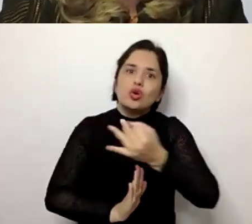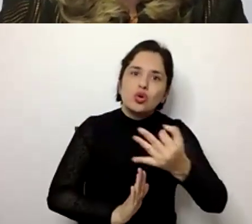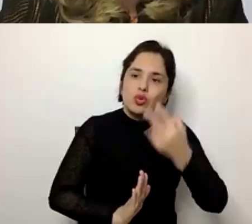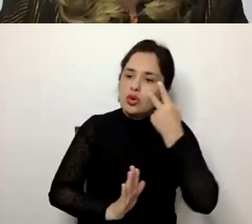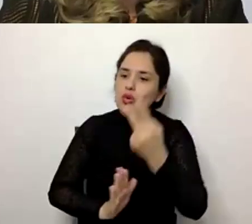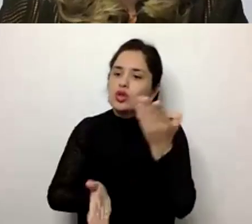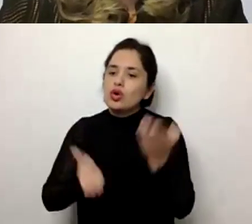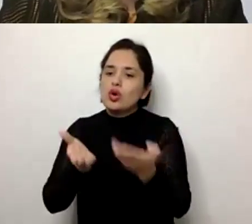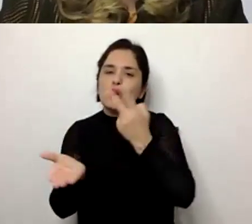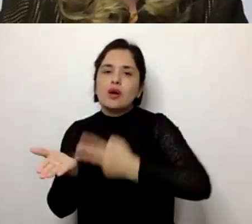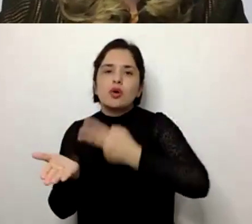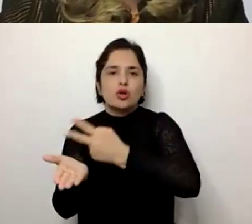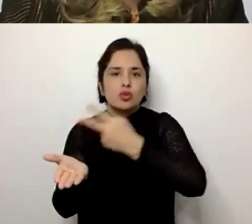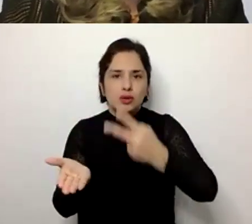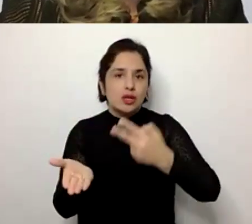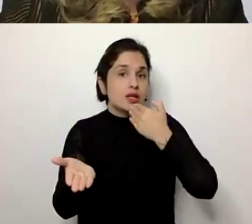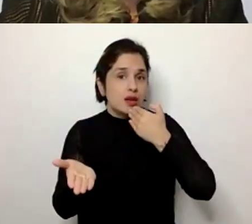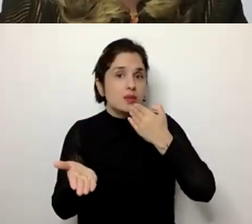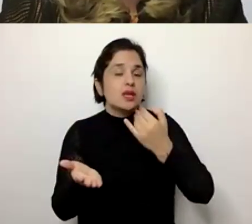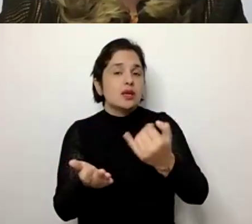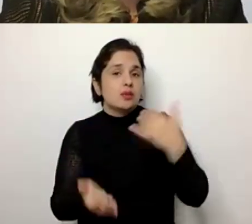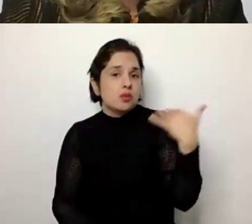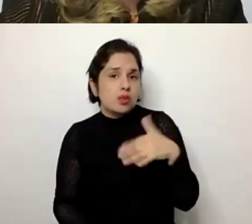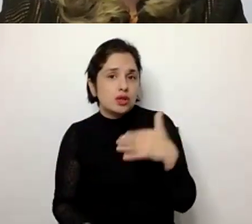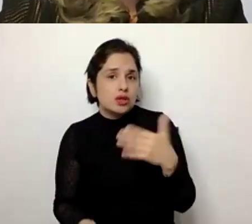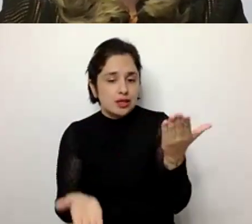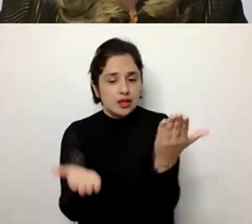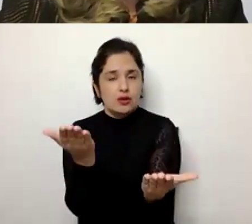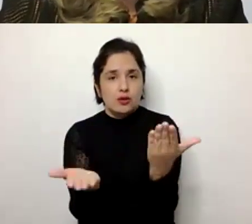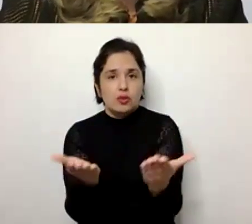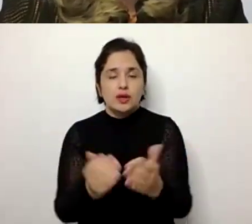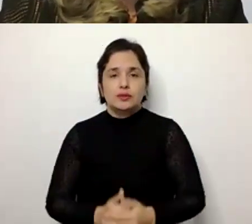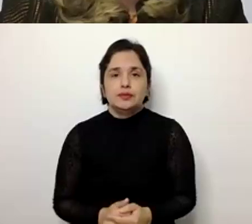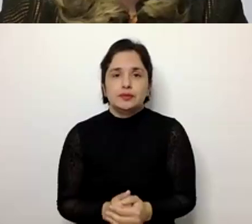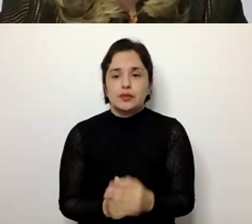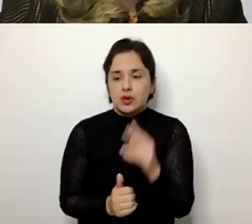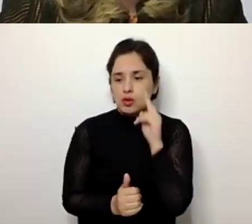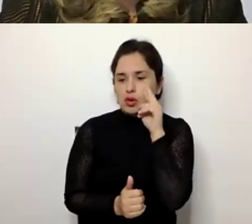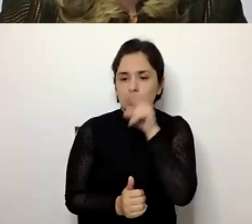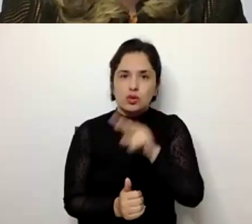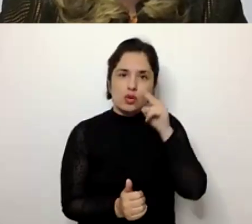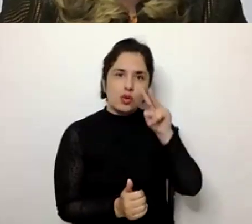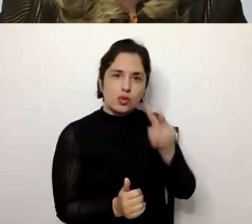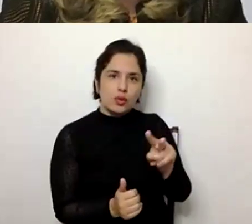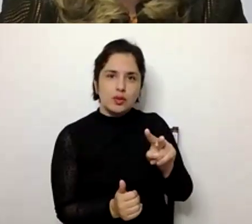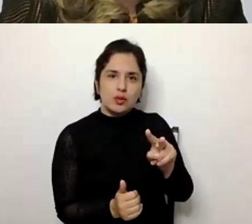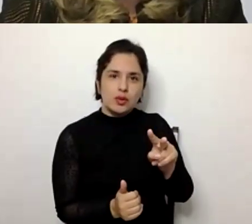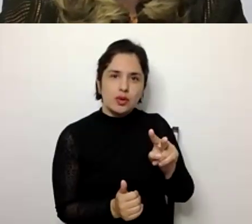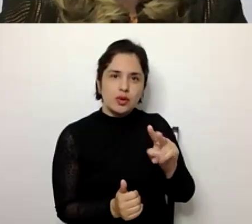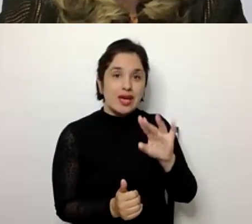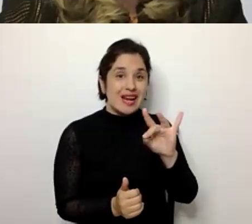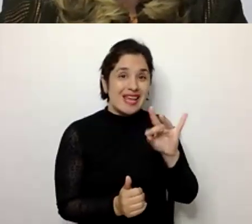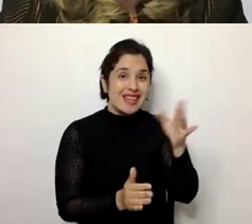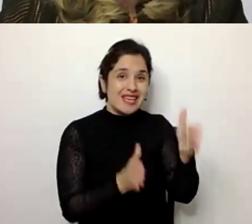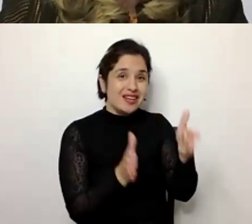2022, já, então, também, outro dato importante a comparar aqui, é que, justamente, quando miramos os rangos etários